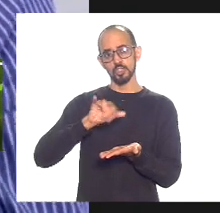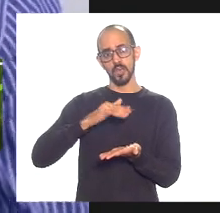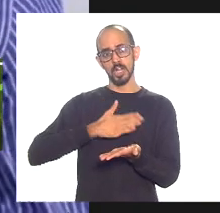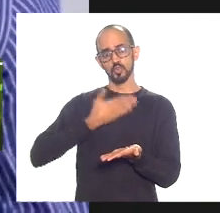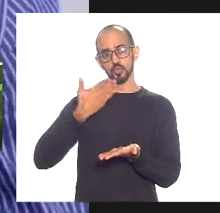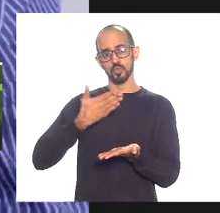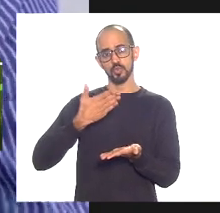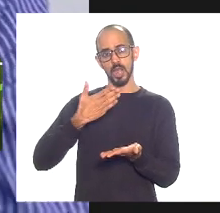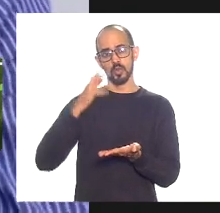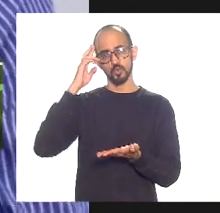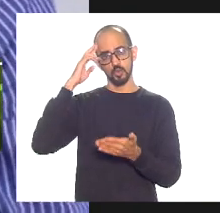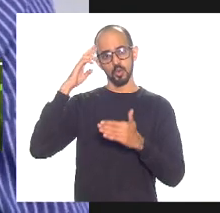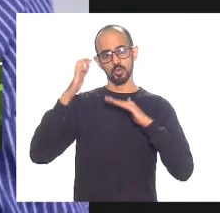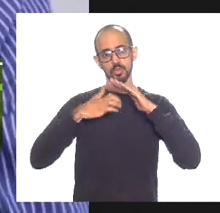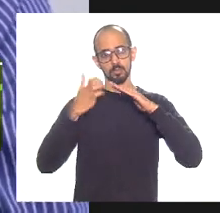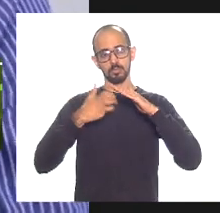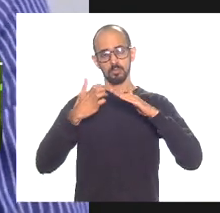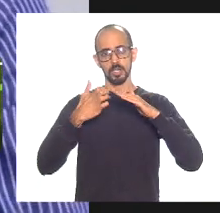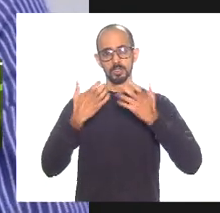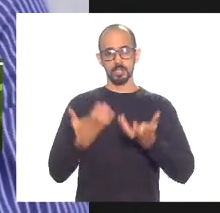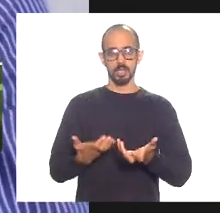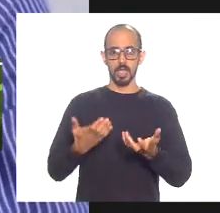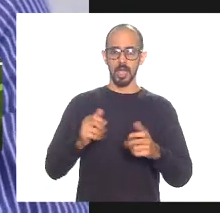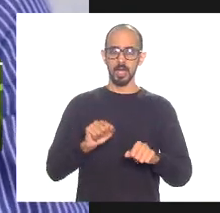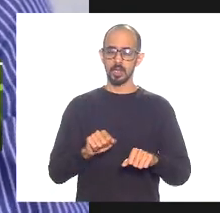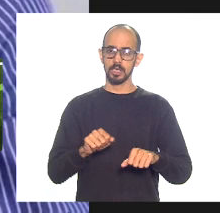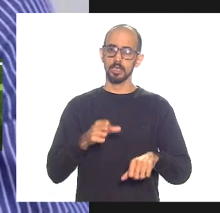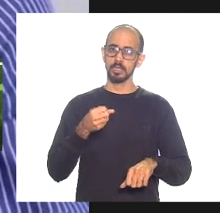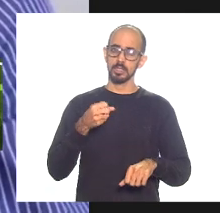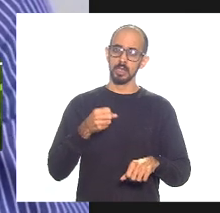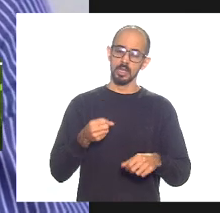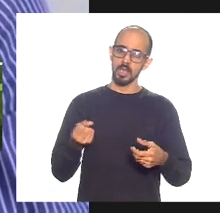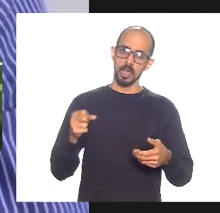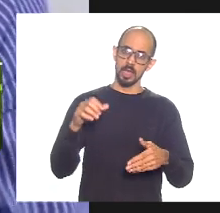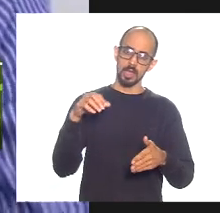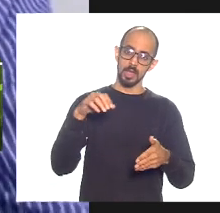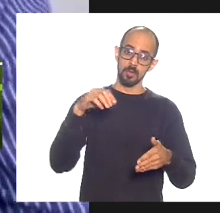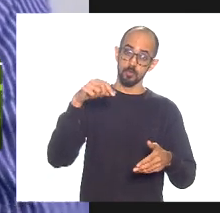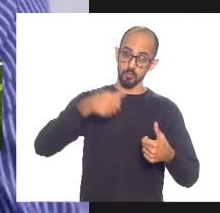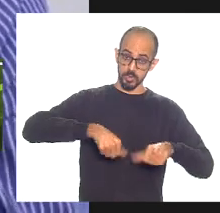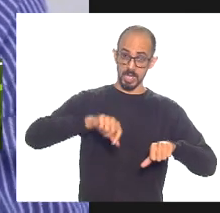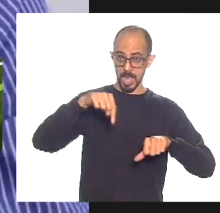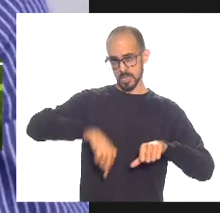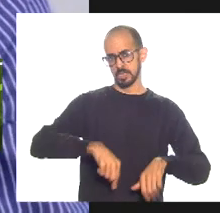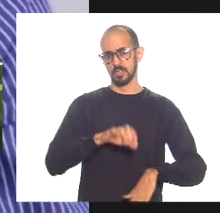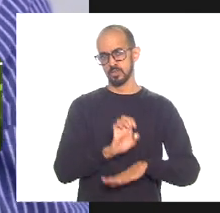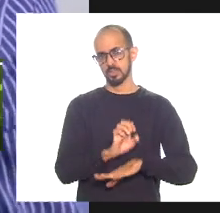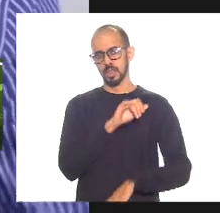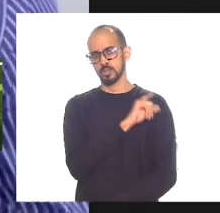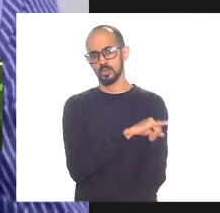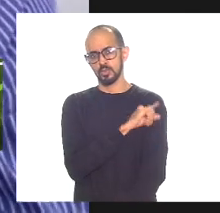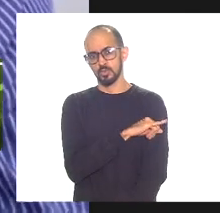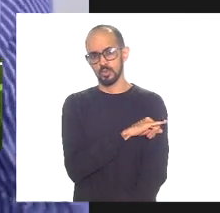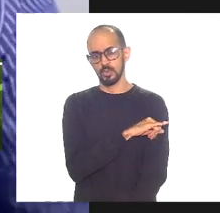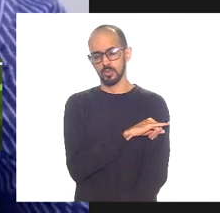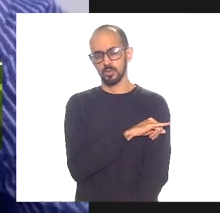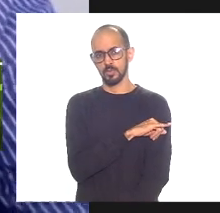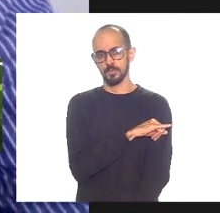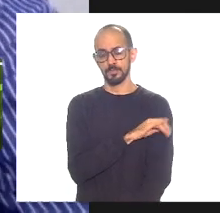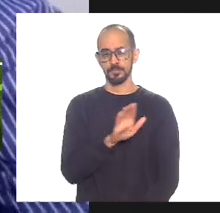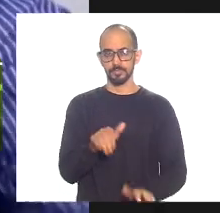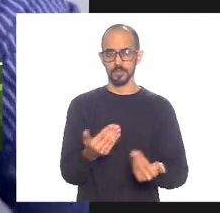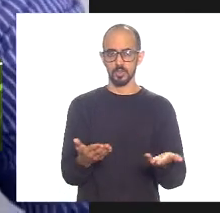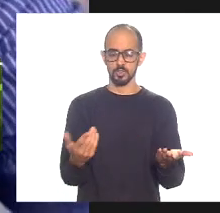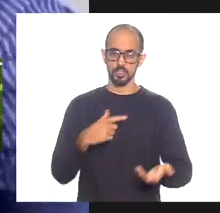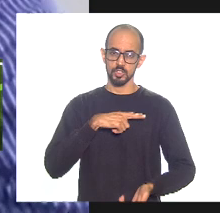empresários as empresas que queiram por ventura vir se instalar no Rio de Janeiro aqui voltando a falar do etanol nós temos hoje